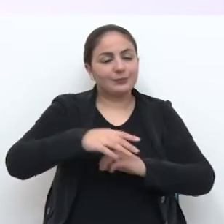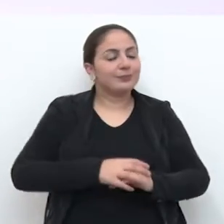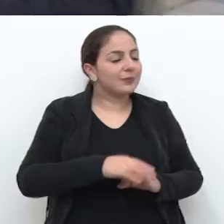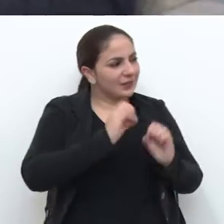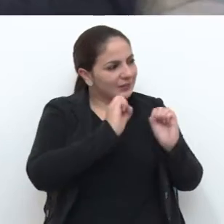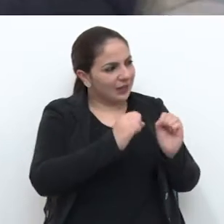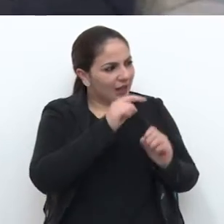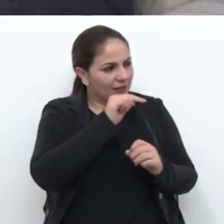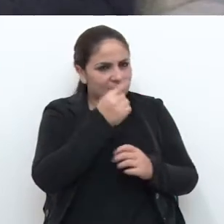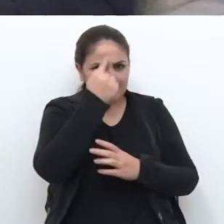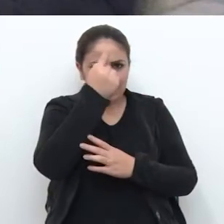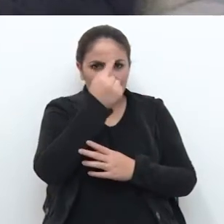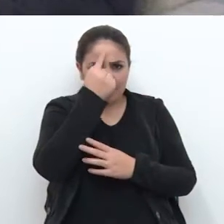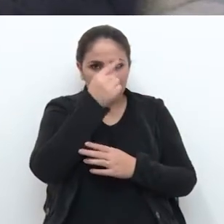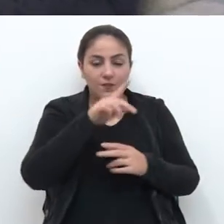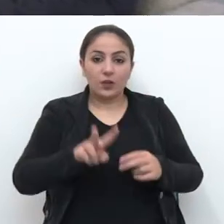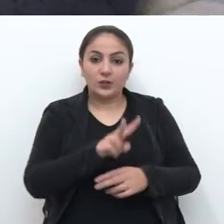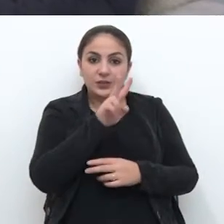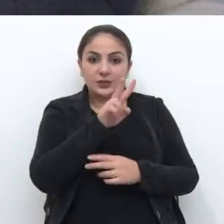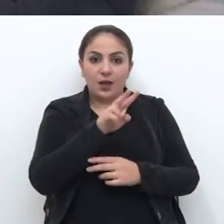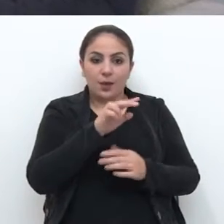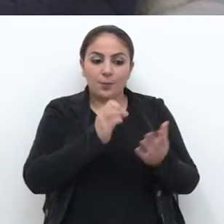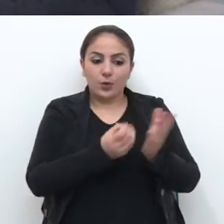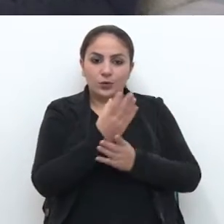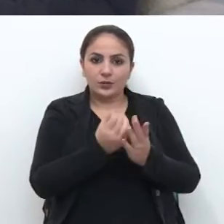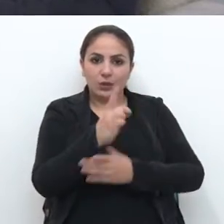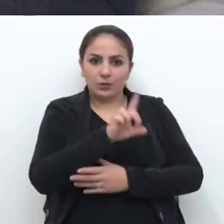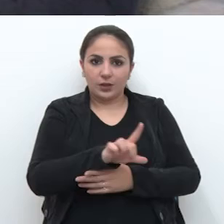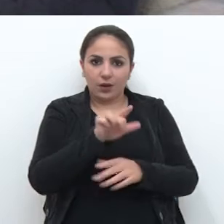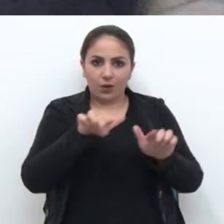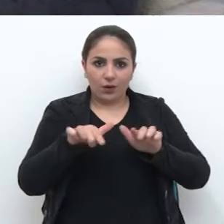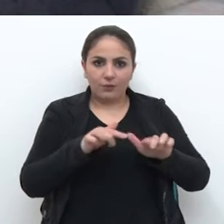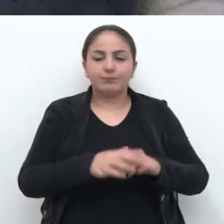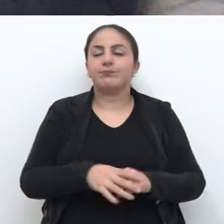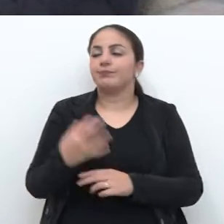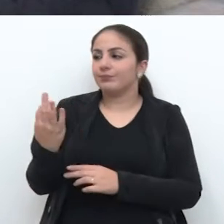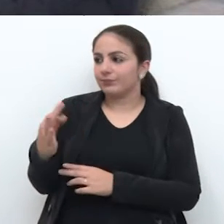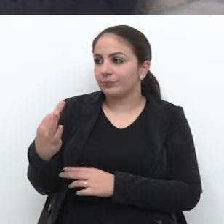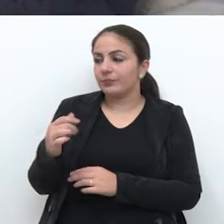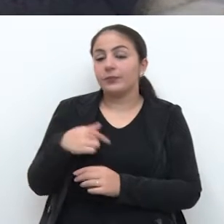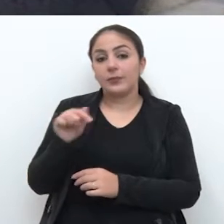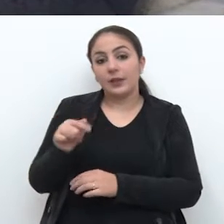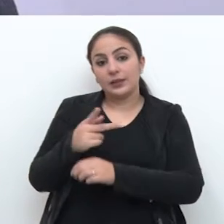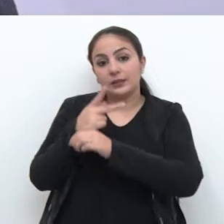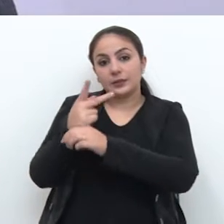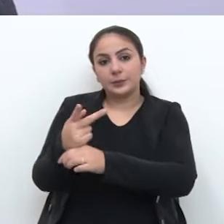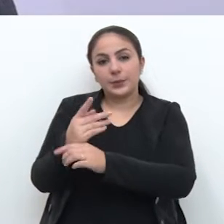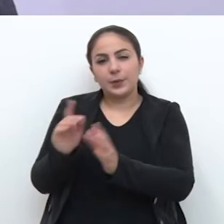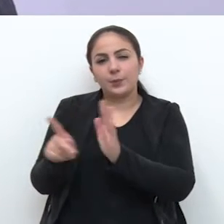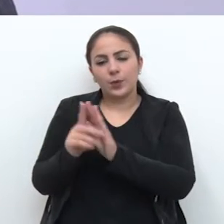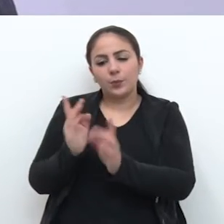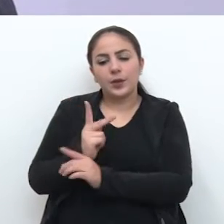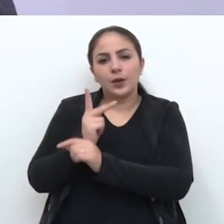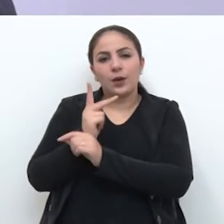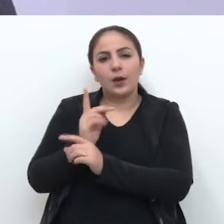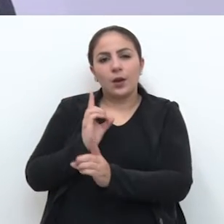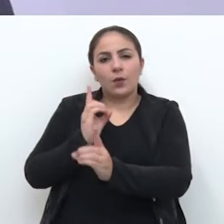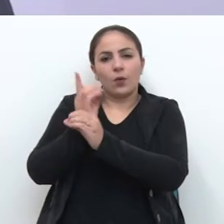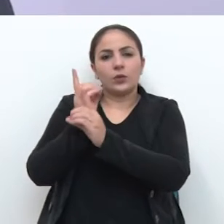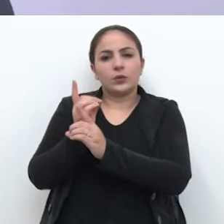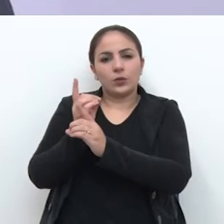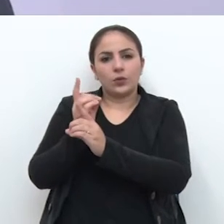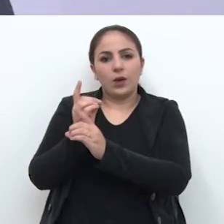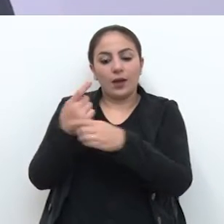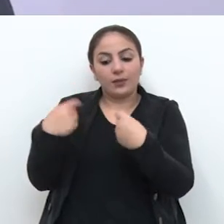ideia é valorizar a produção literária local. Perfeito. Esse prêmio vem de encontro às demandas do